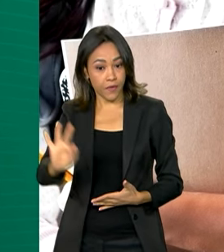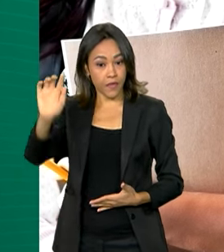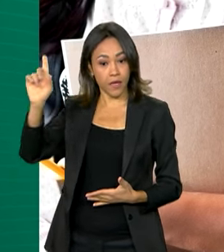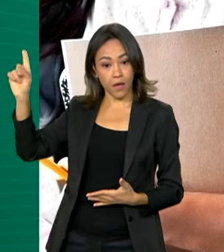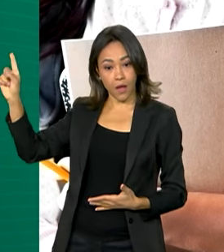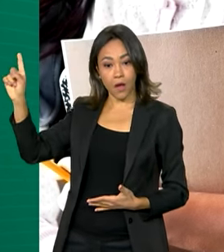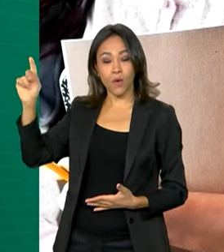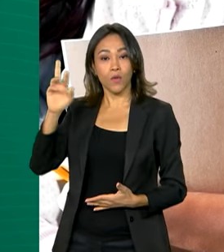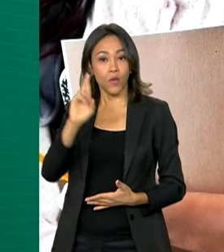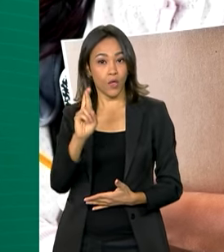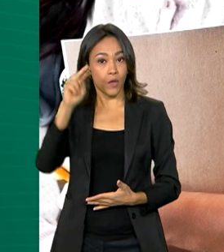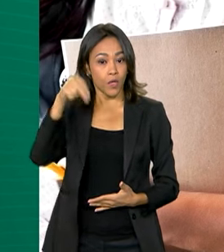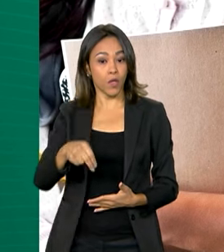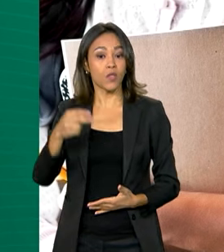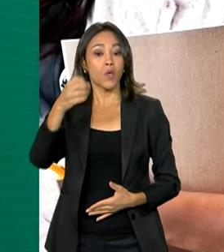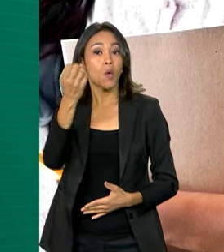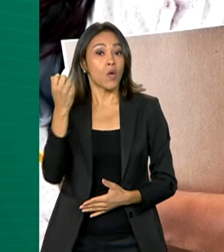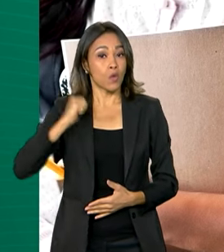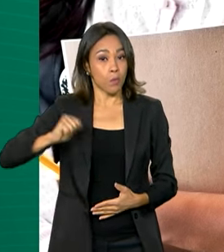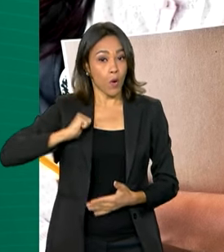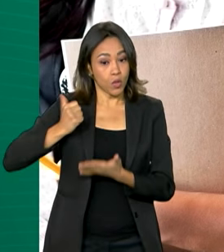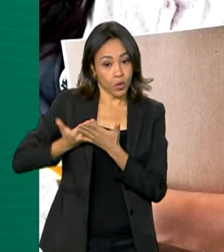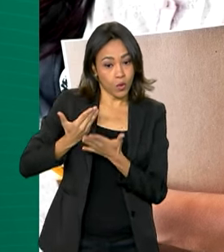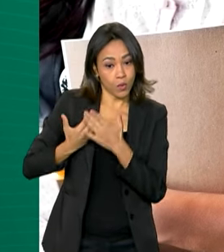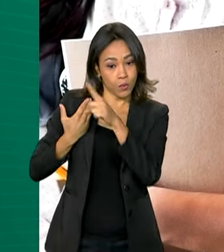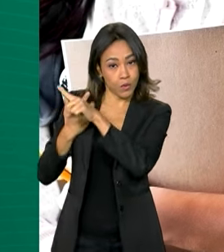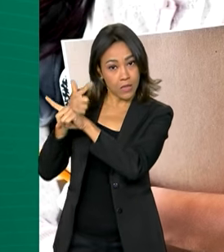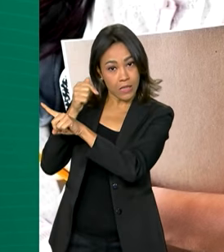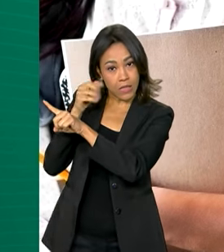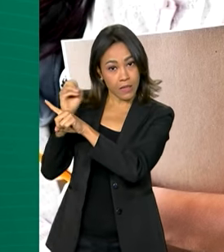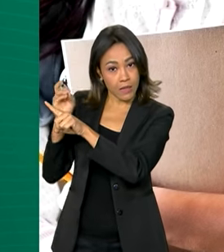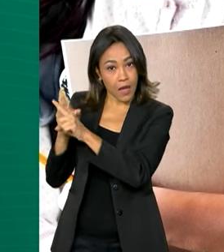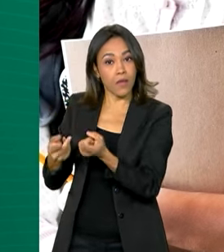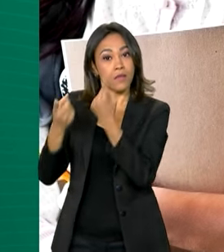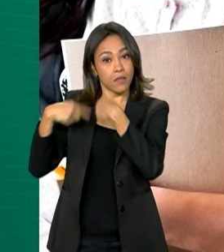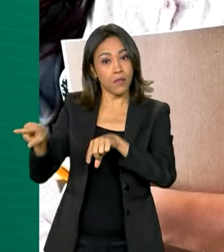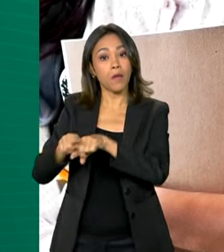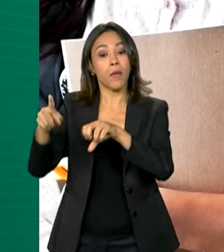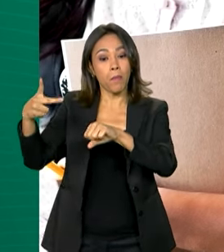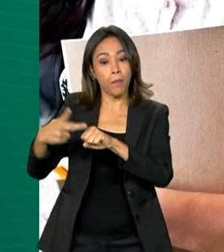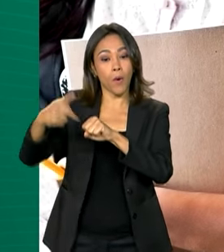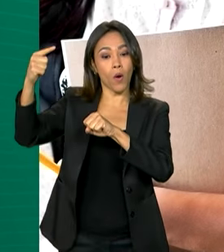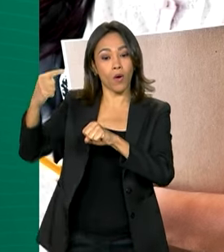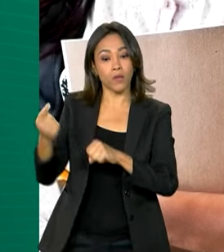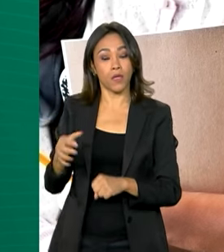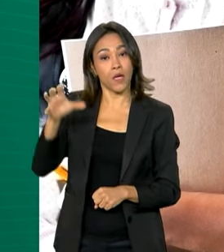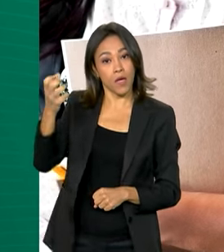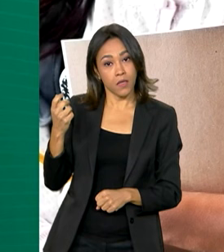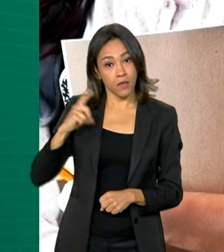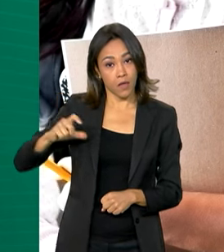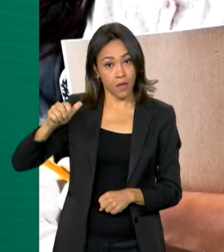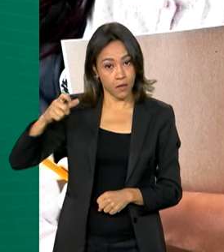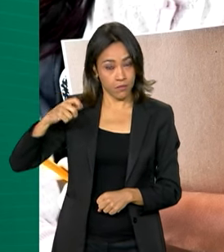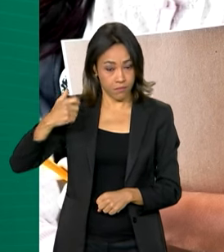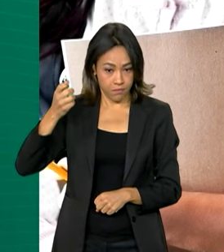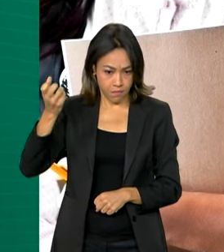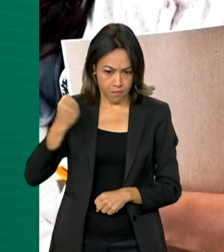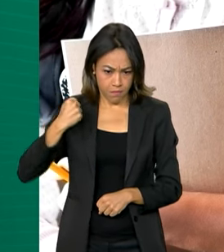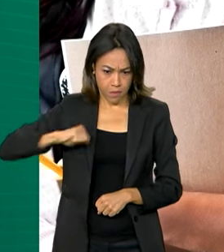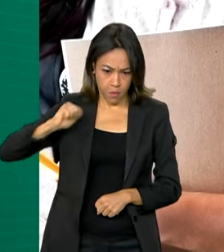com bolsa no valor de R$,00. Além de alunas da pós-graduação, com bolsas de R$ 2.100,00.